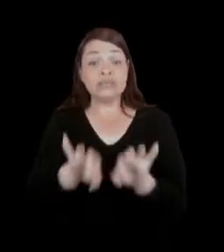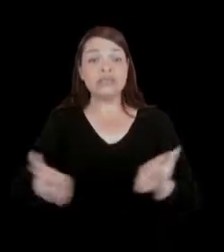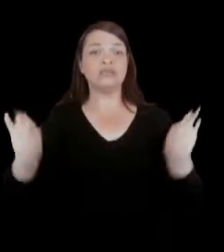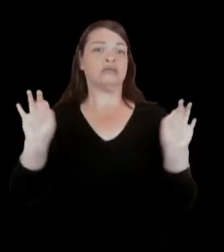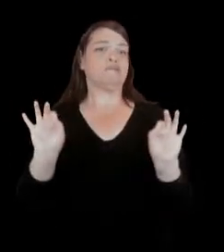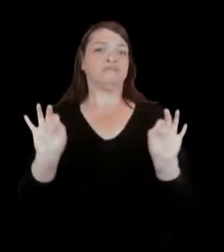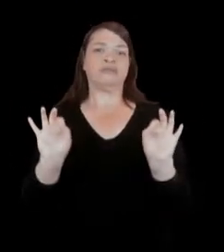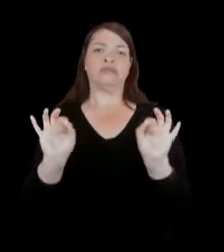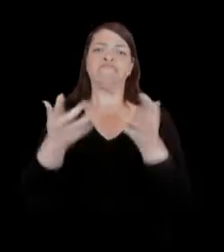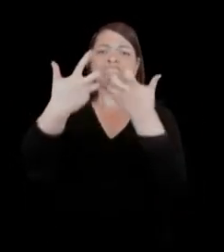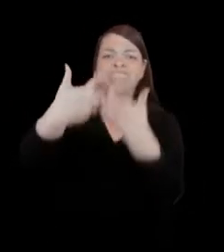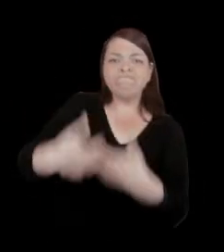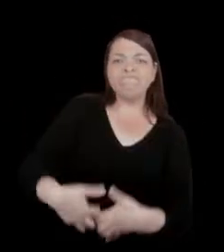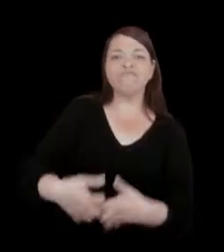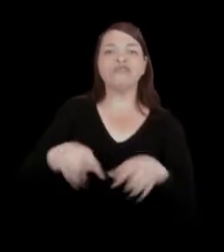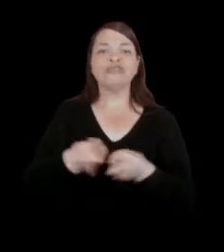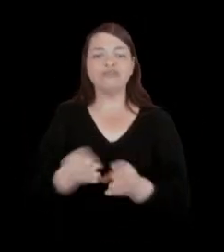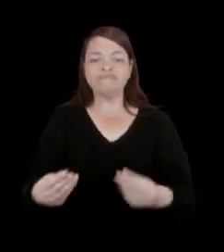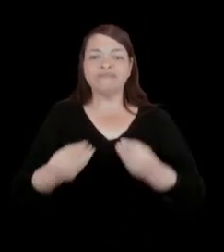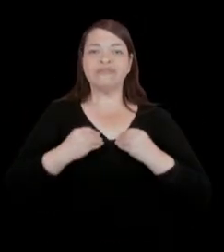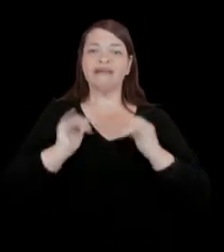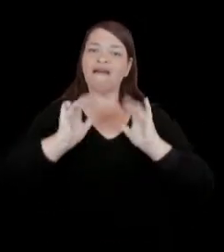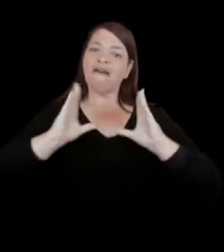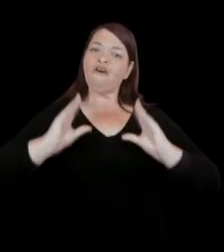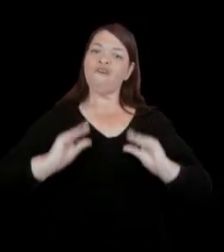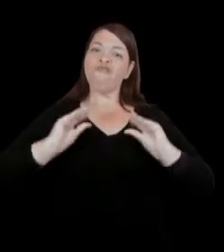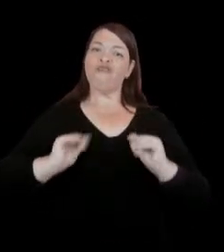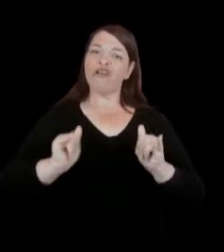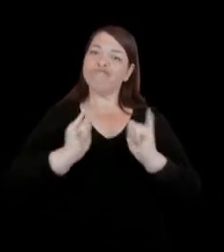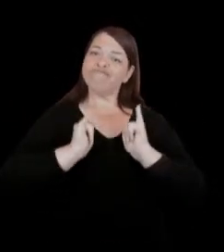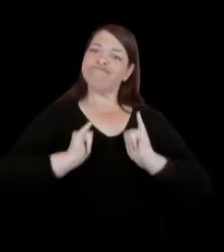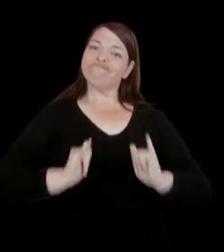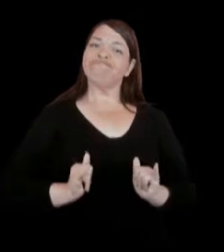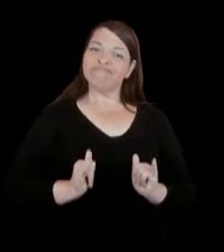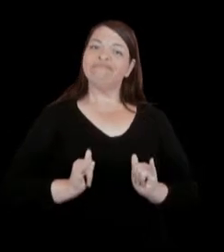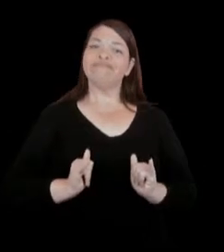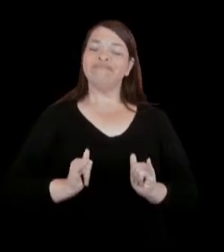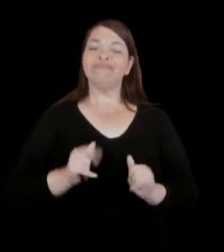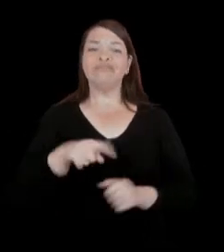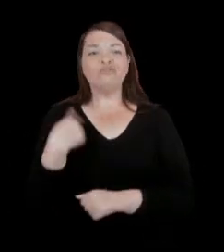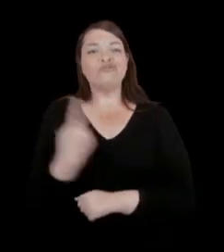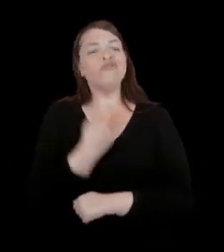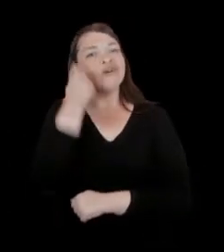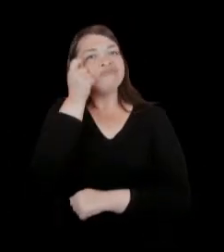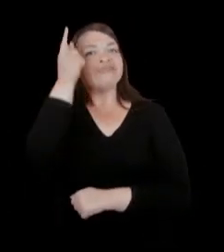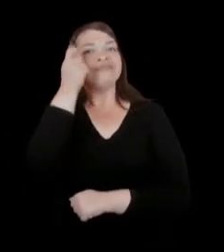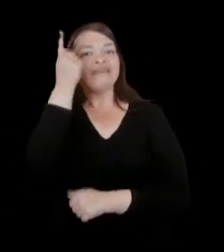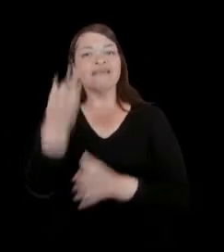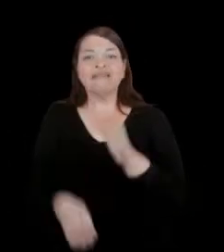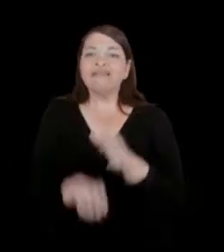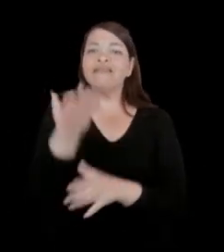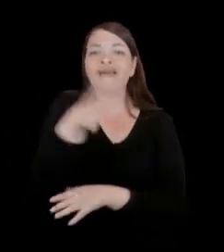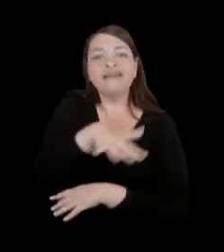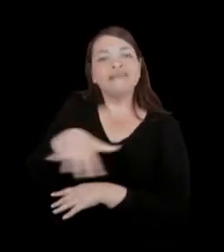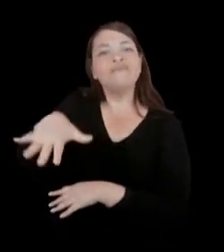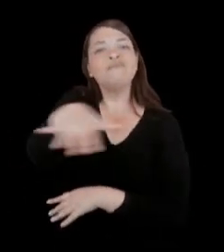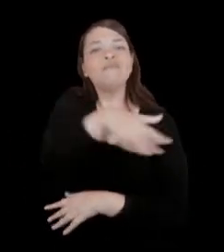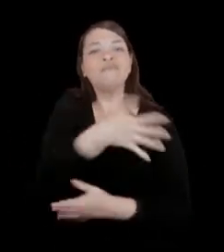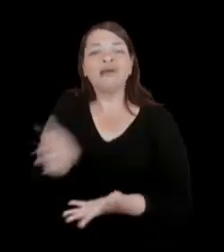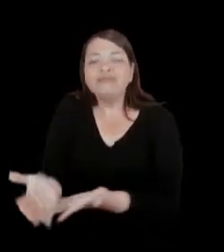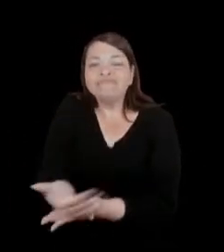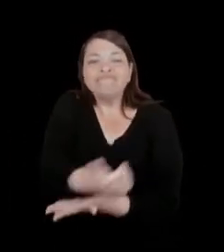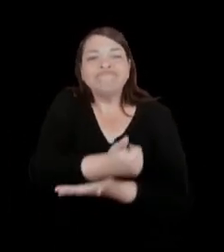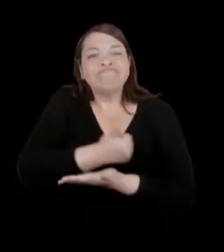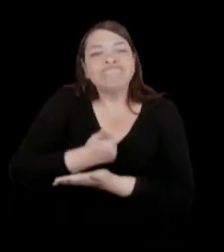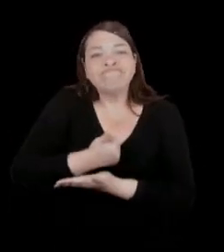muito funcionais e confortáveis ao mesmo tempo. E a gente tinha muito a ideia de criar um espaço acolhedor. A